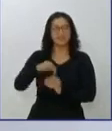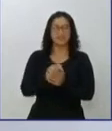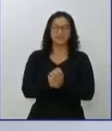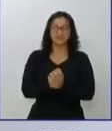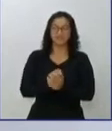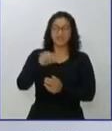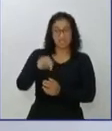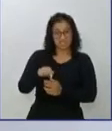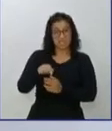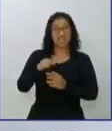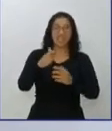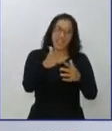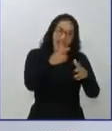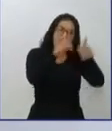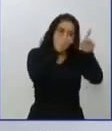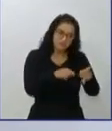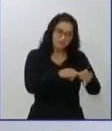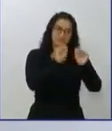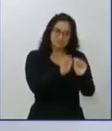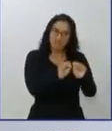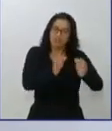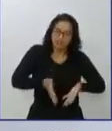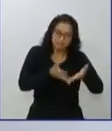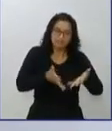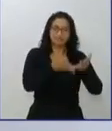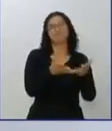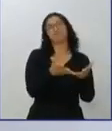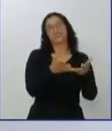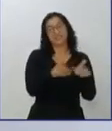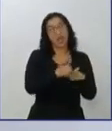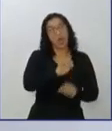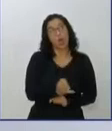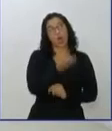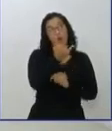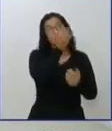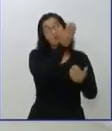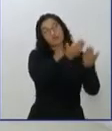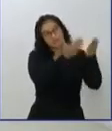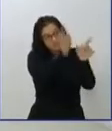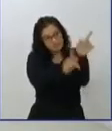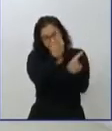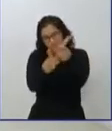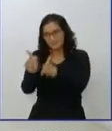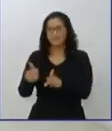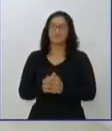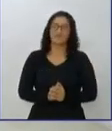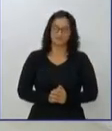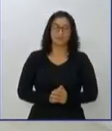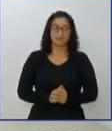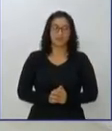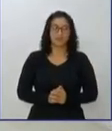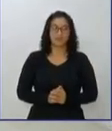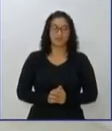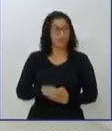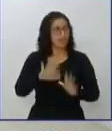do poder público. Isso será fomentado, Tata. Isso realmente não vejo pergunta, só o senhor entender, ela tem uma intenção única e